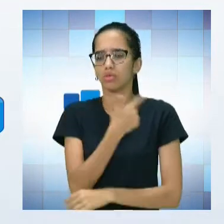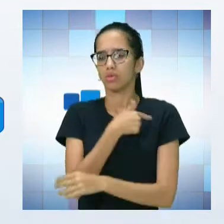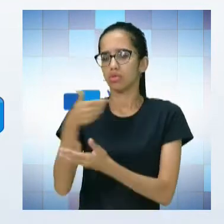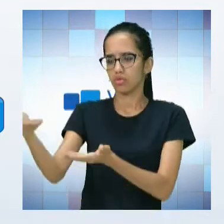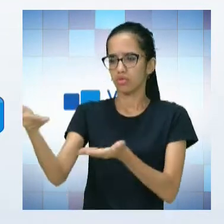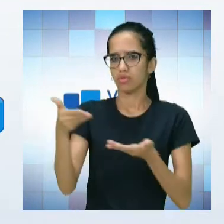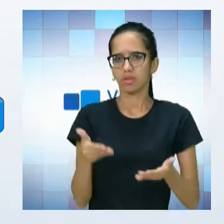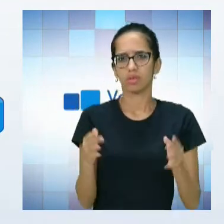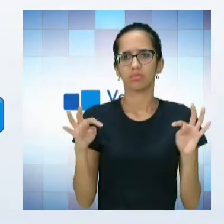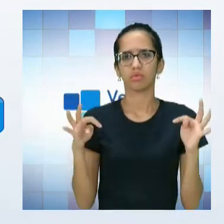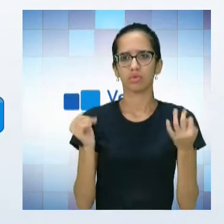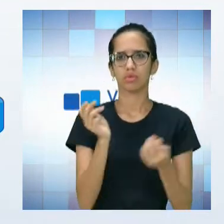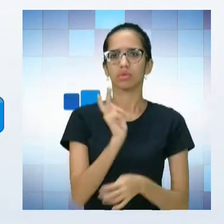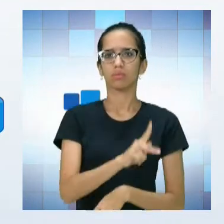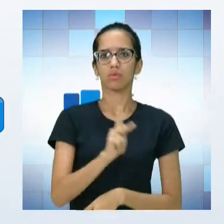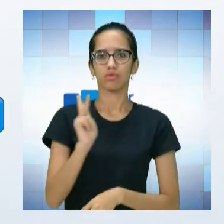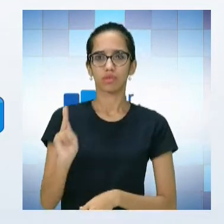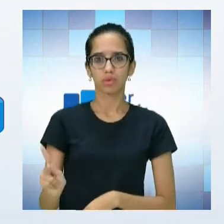professores,